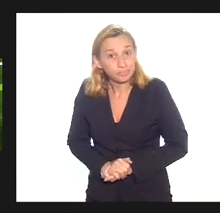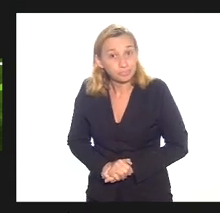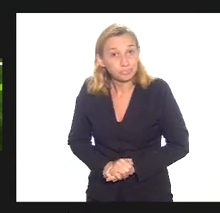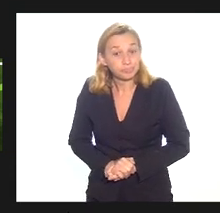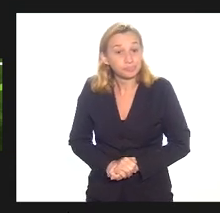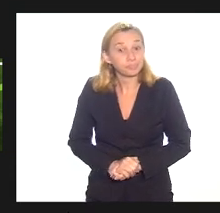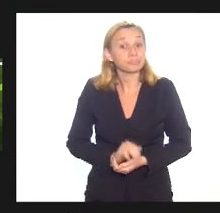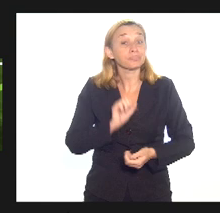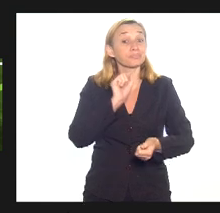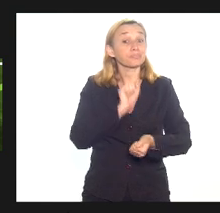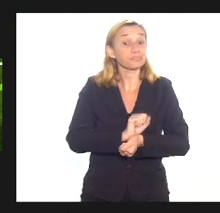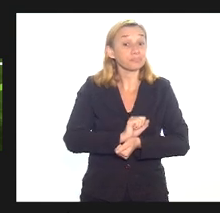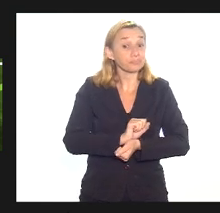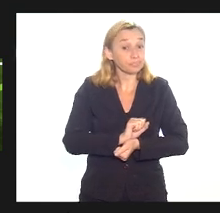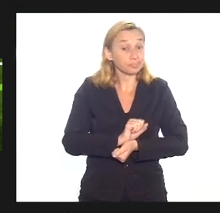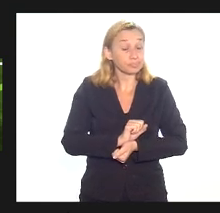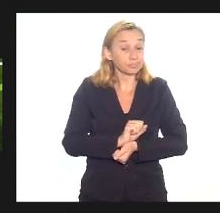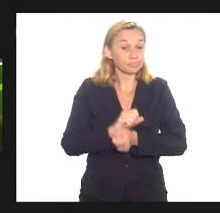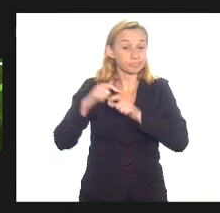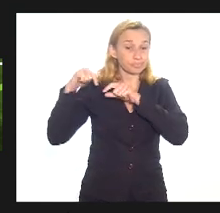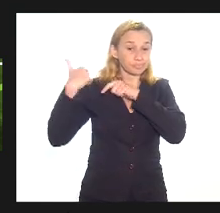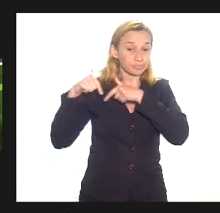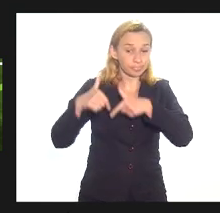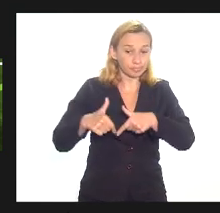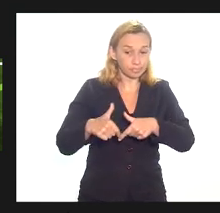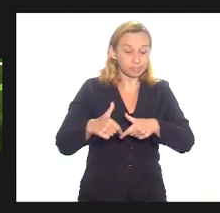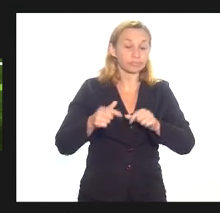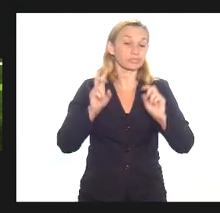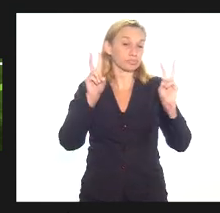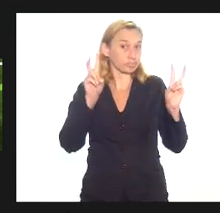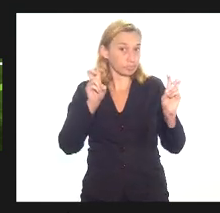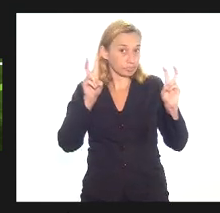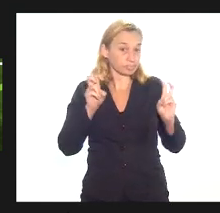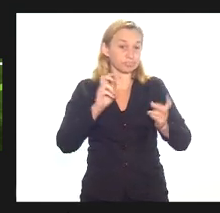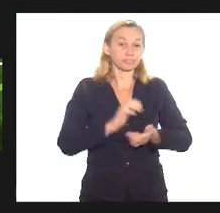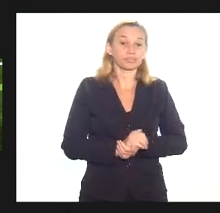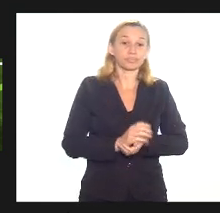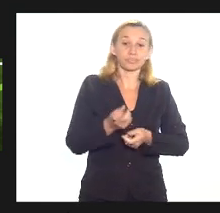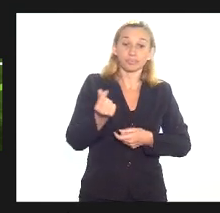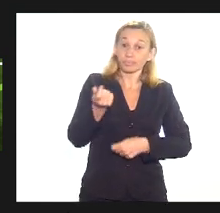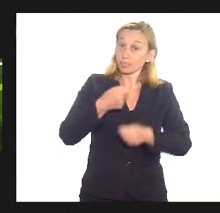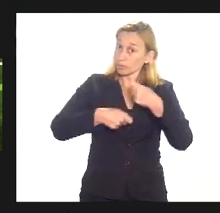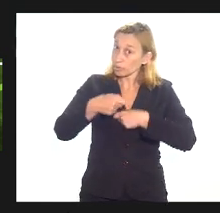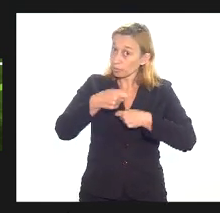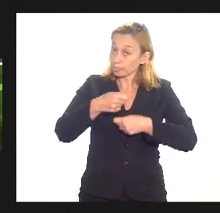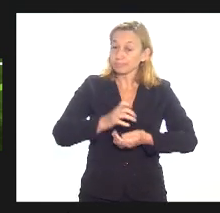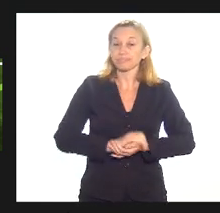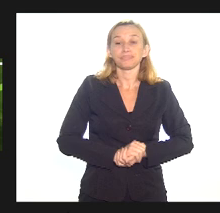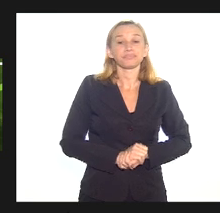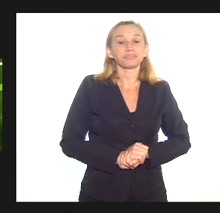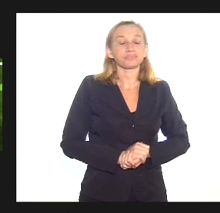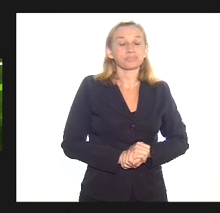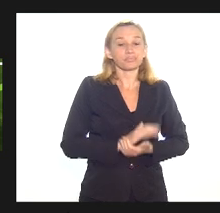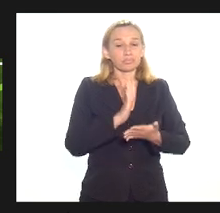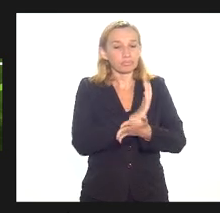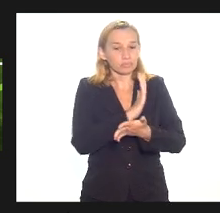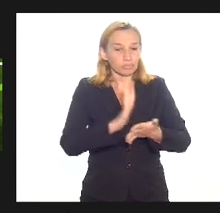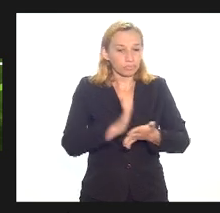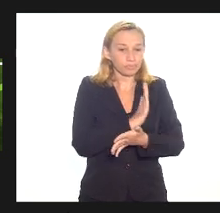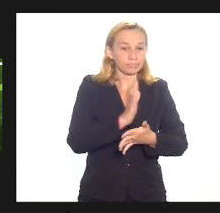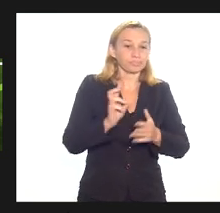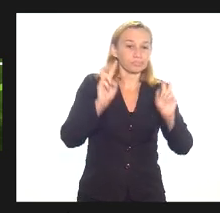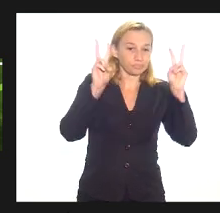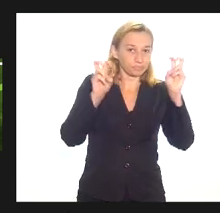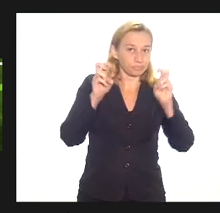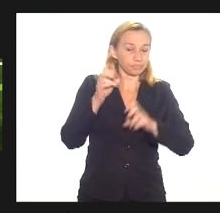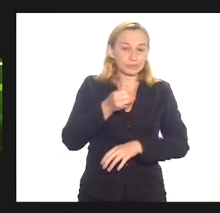parar de ser conservador nas questões econômicas em alguns temas vou